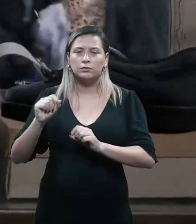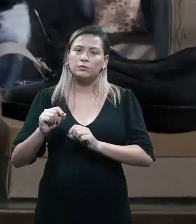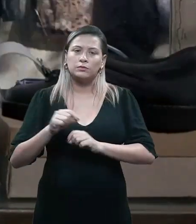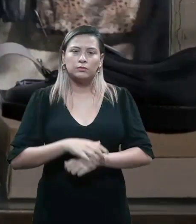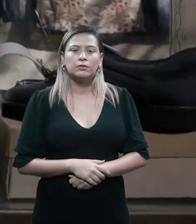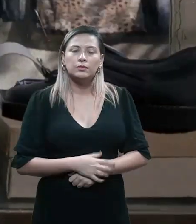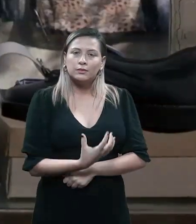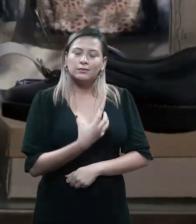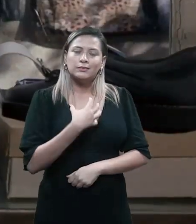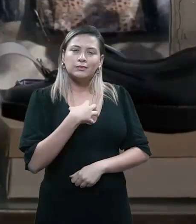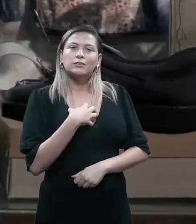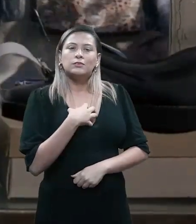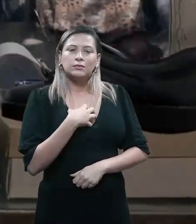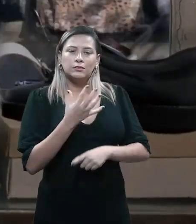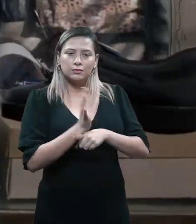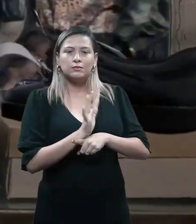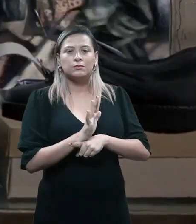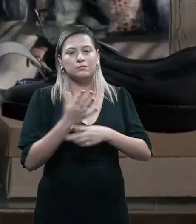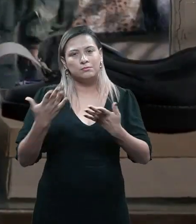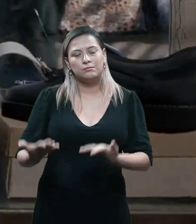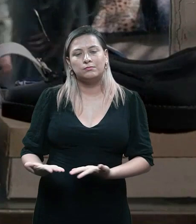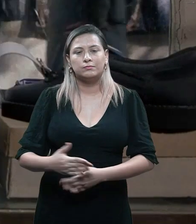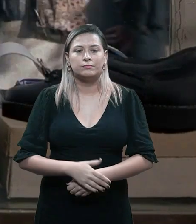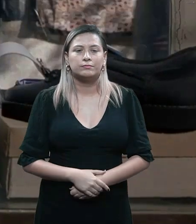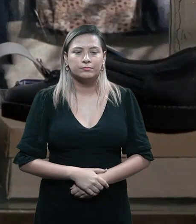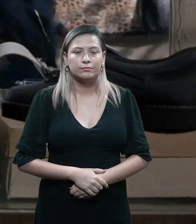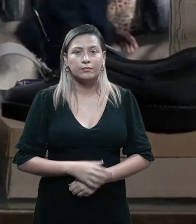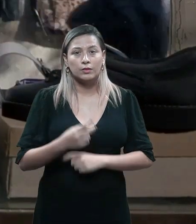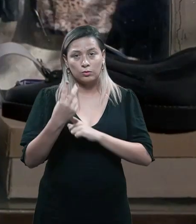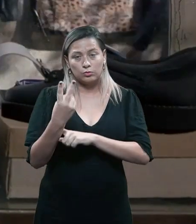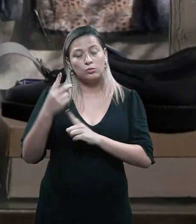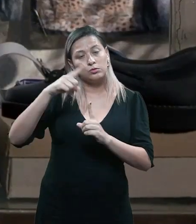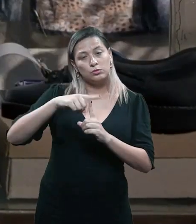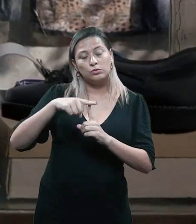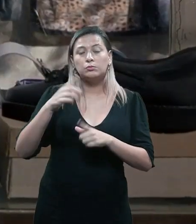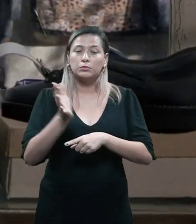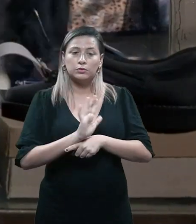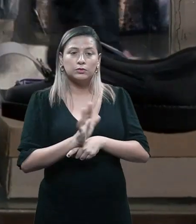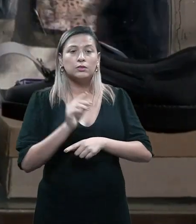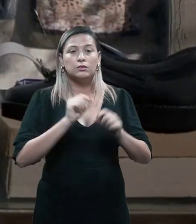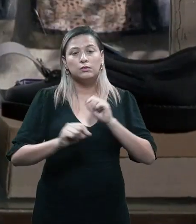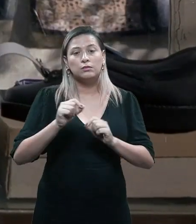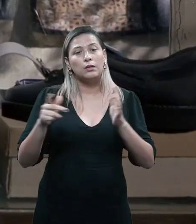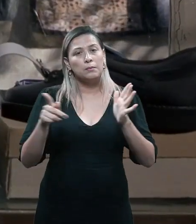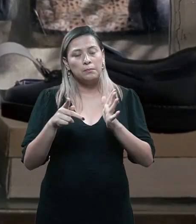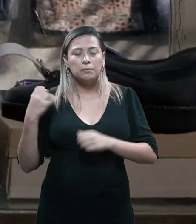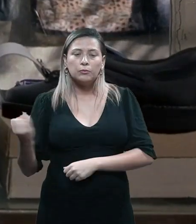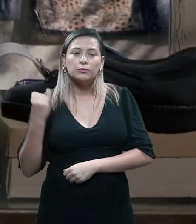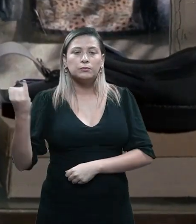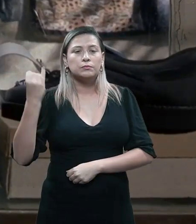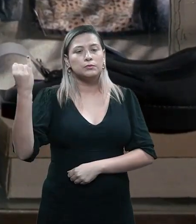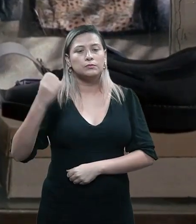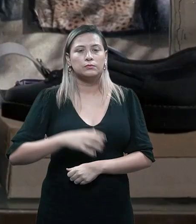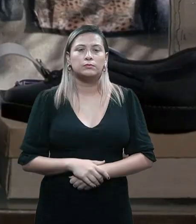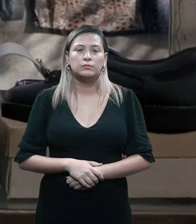daquela, da cena dramática, certo? Esses dois tipos de cena, eles são ferramentas valiosas para manter o